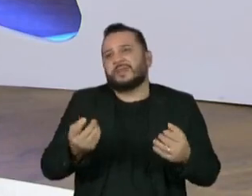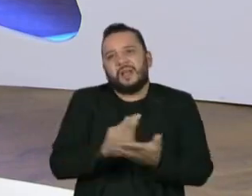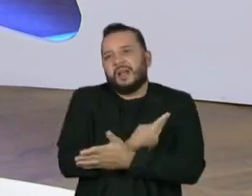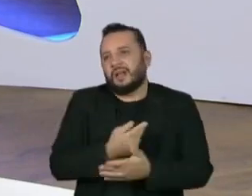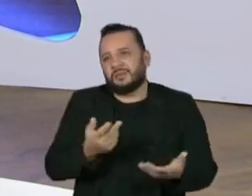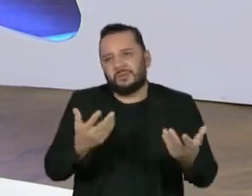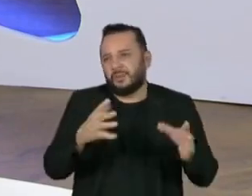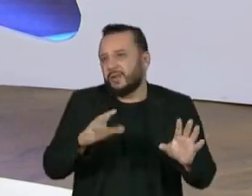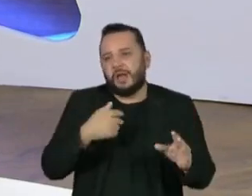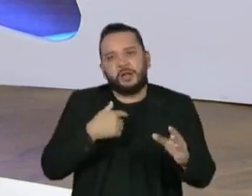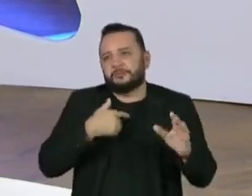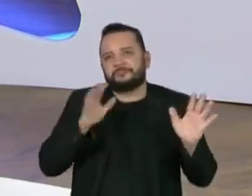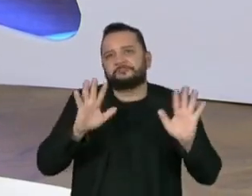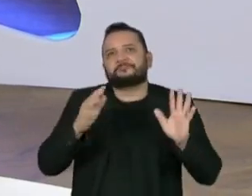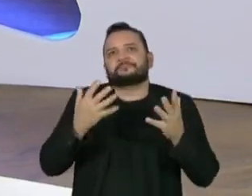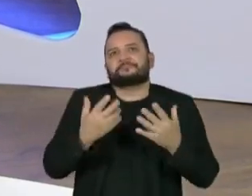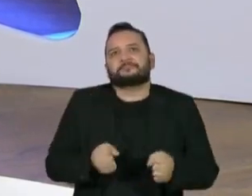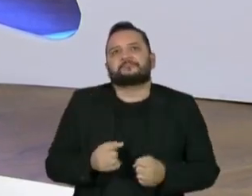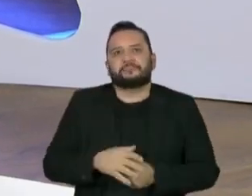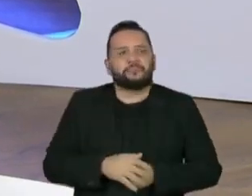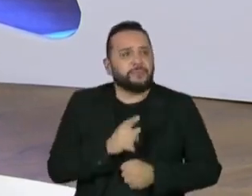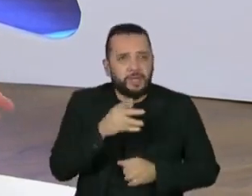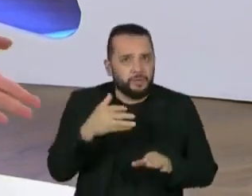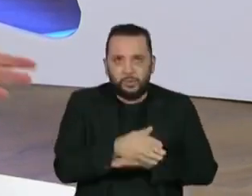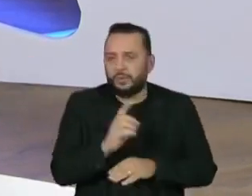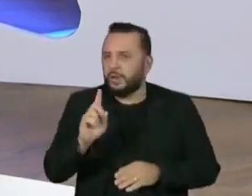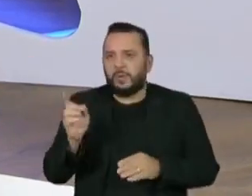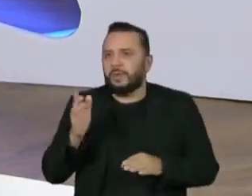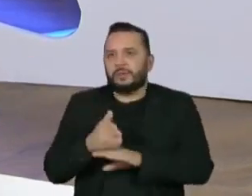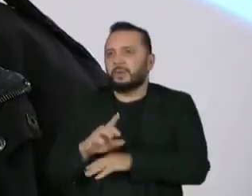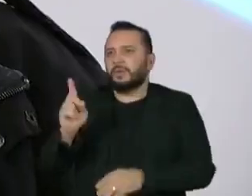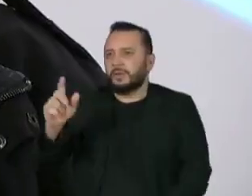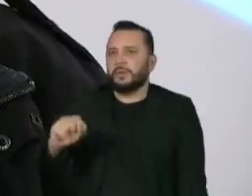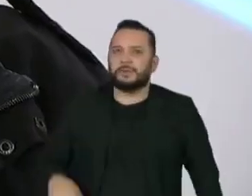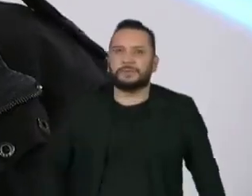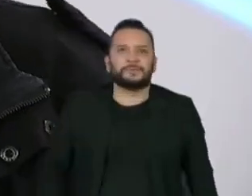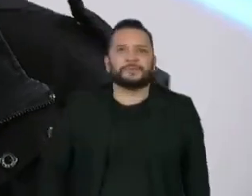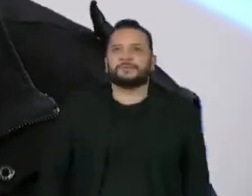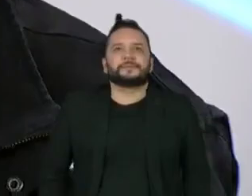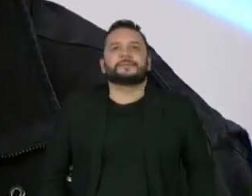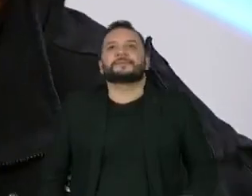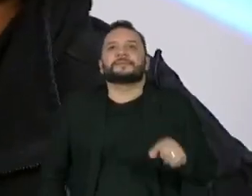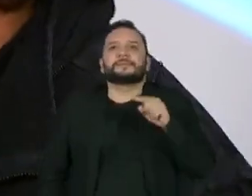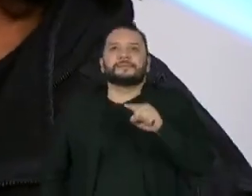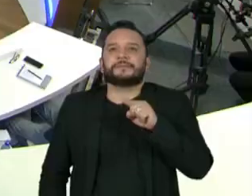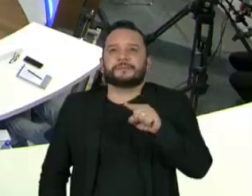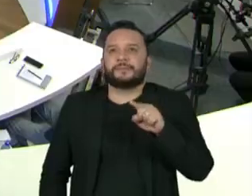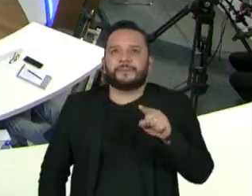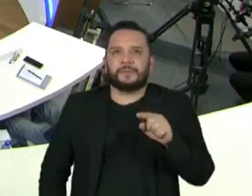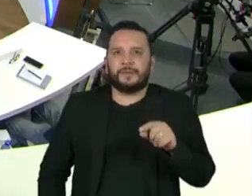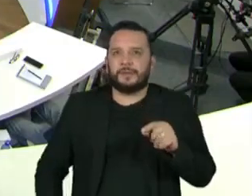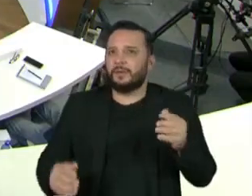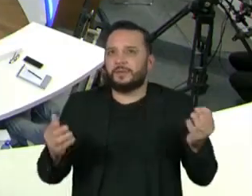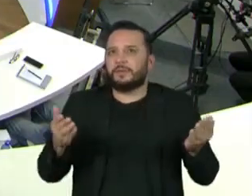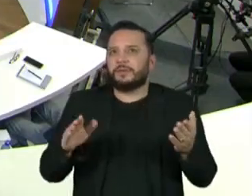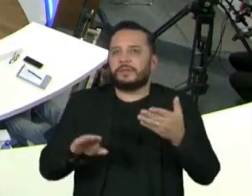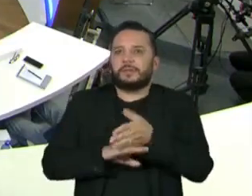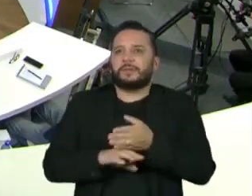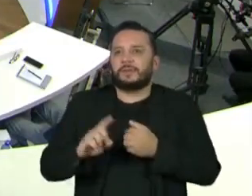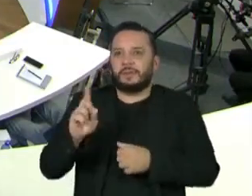Então, eu me convenço. E hoje isso... Você entrou ou não entrou? Não, eu fui embora. Olha, pra sua tranquilidade, é tudo fake hoje em dia, não é igual dos